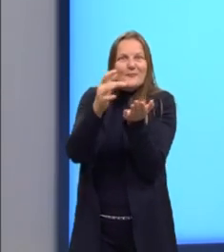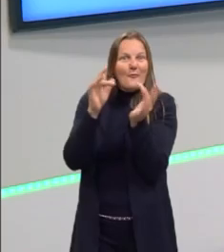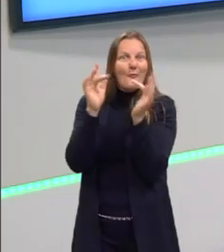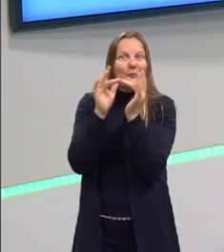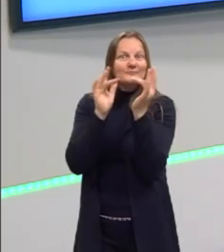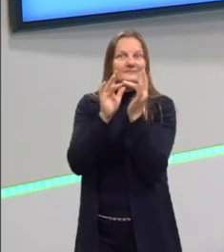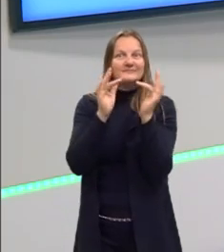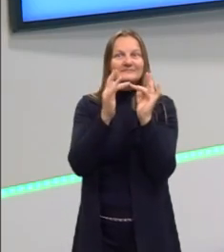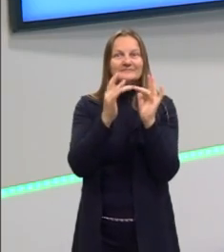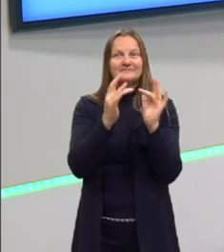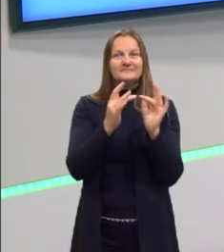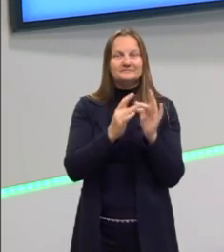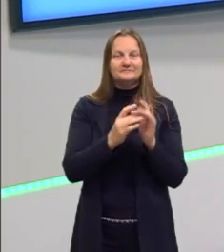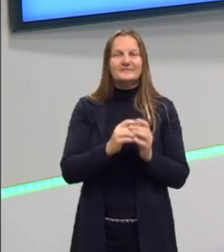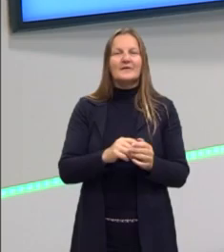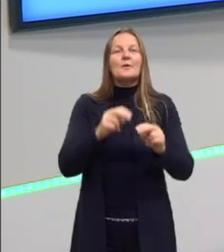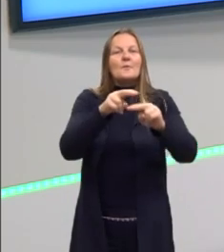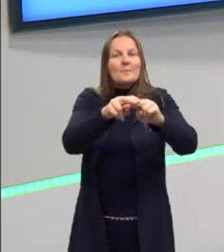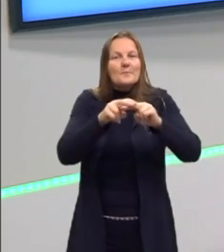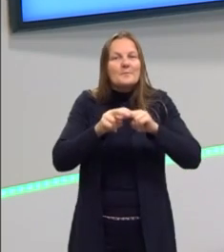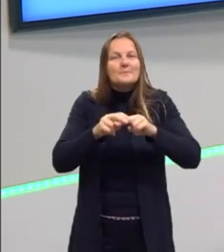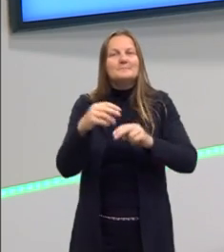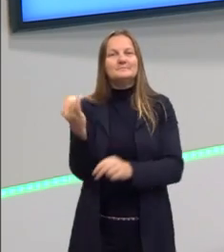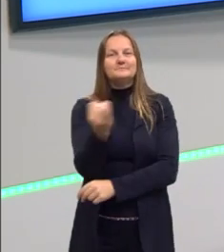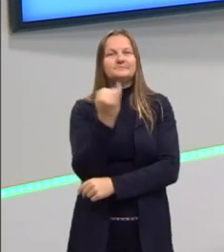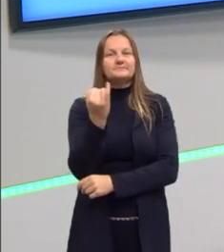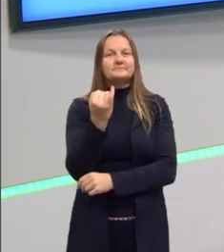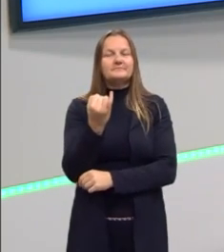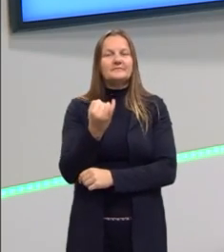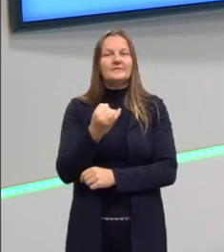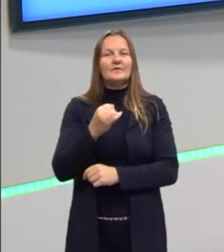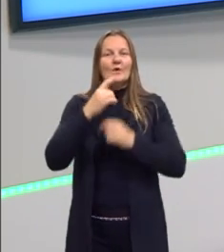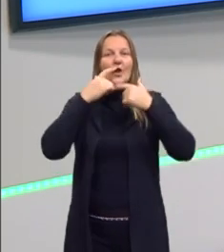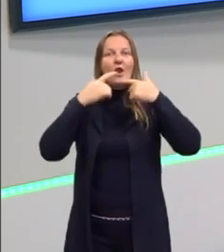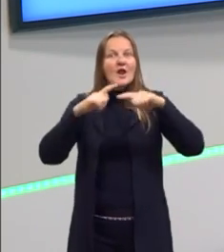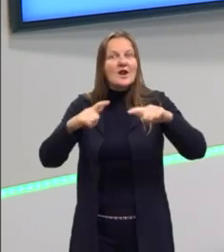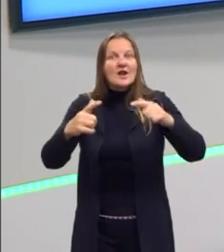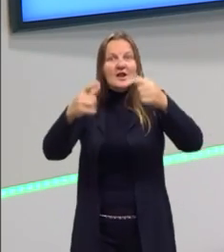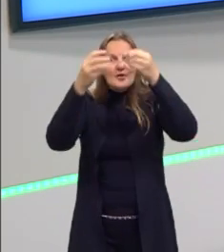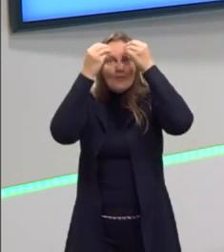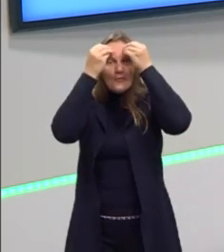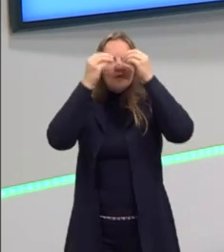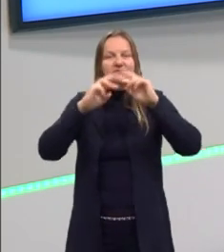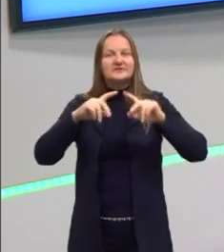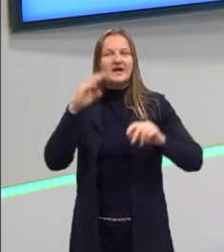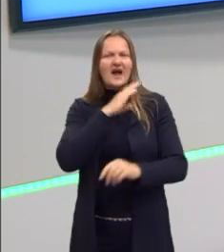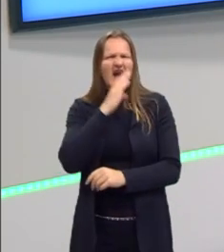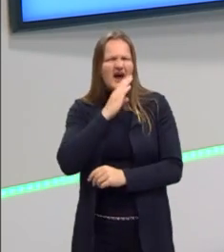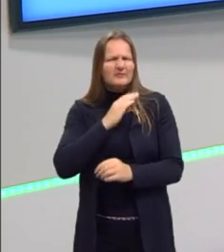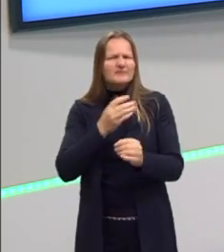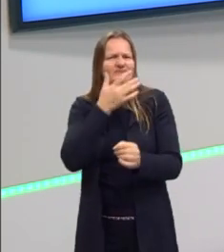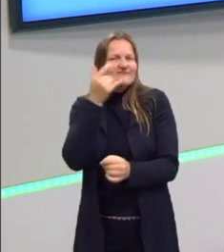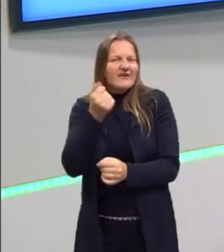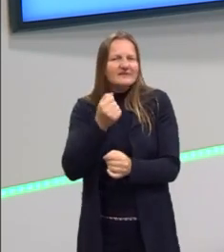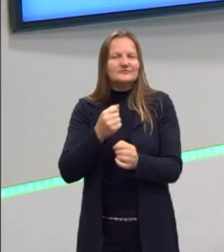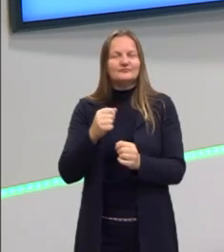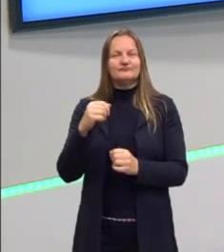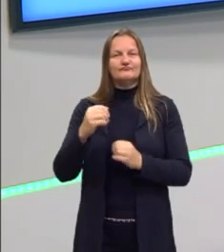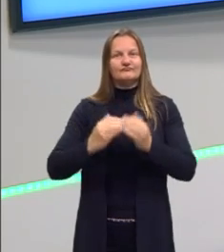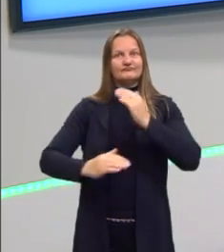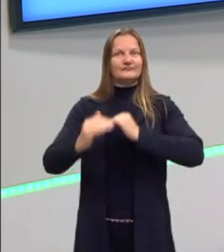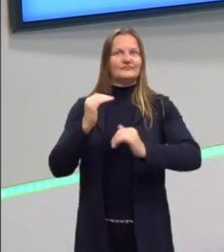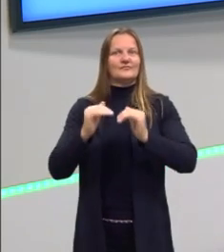E, por isso, a gente tem essa linguagem que funciona muito mais rápida e muito mais fácil e que vai se